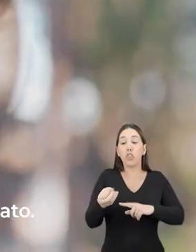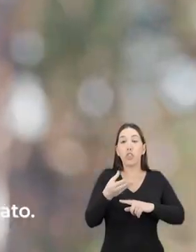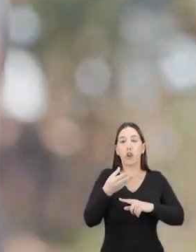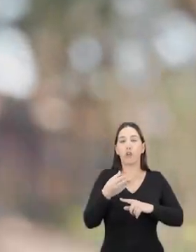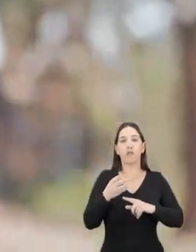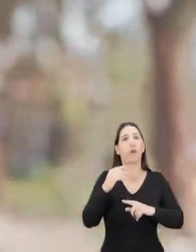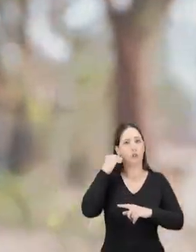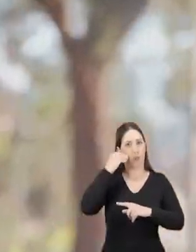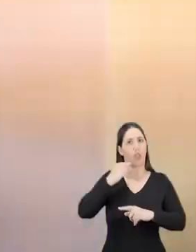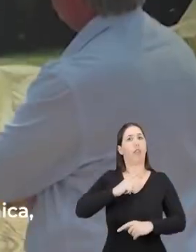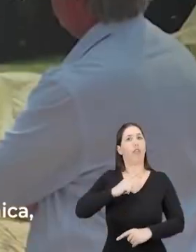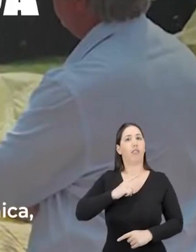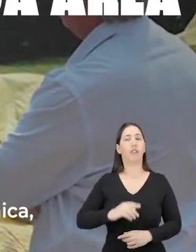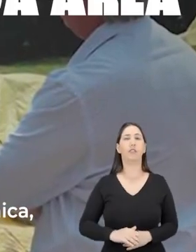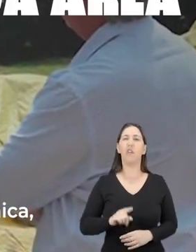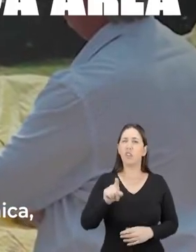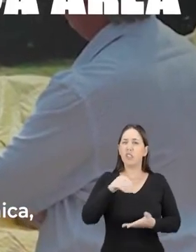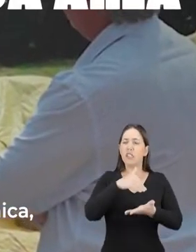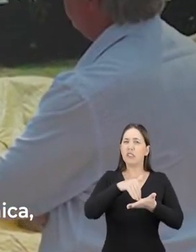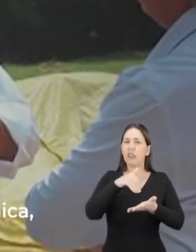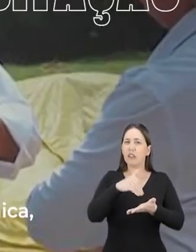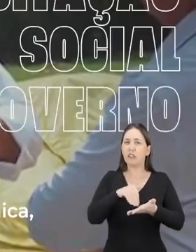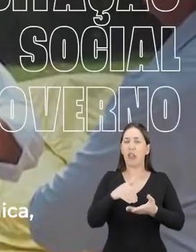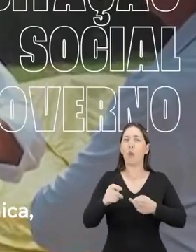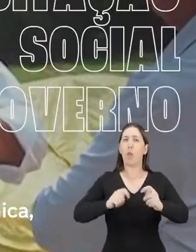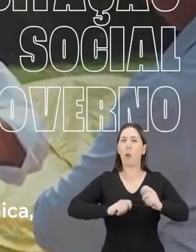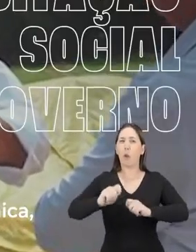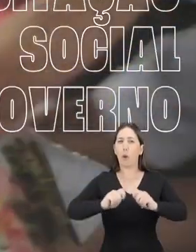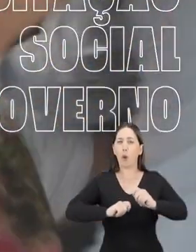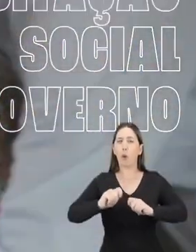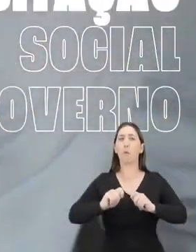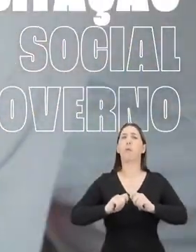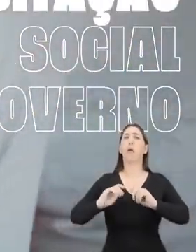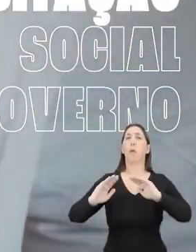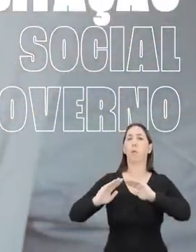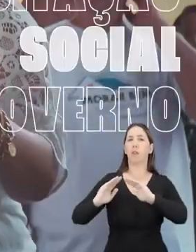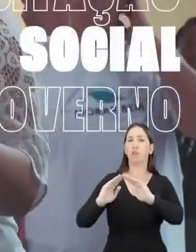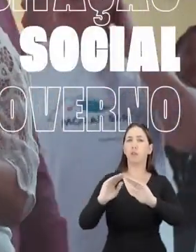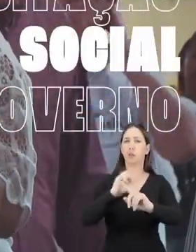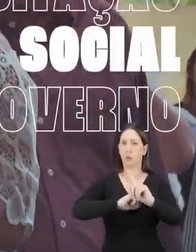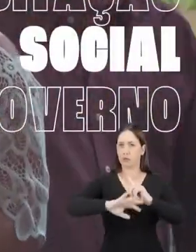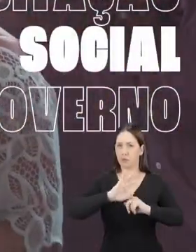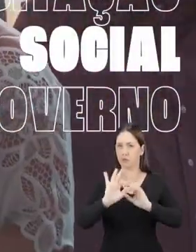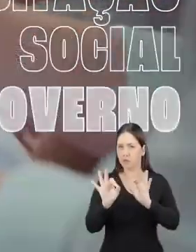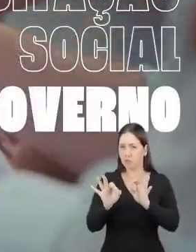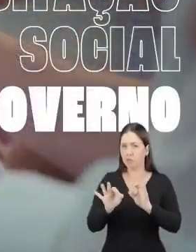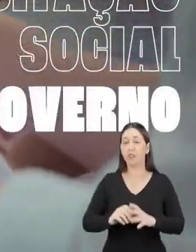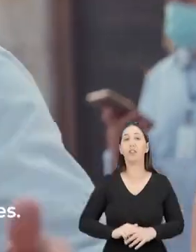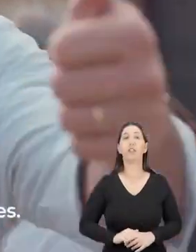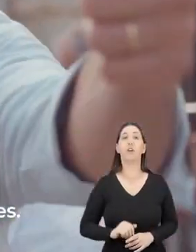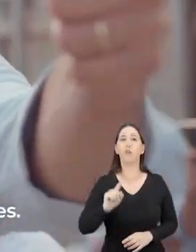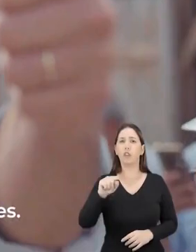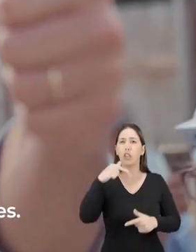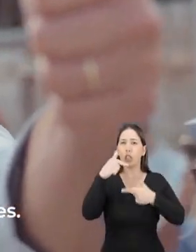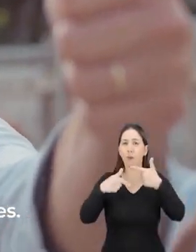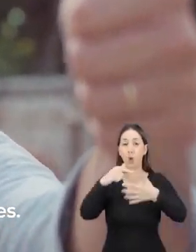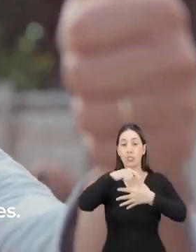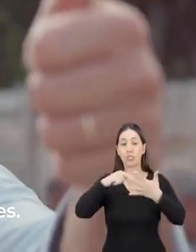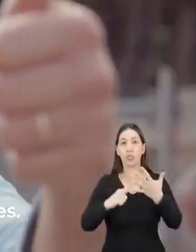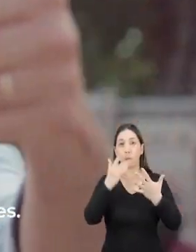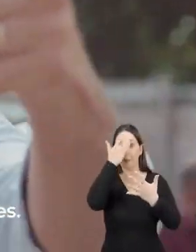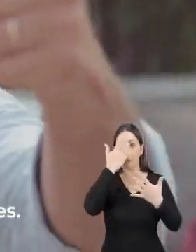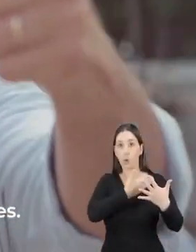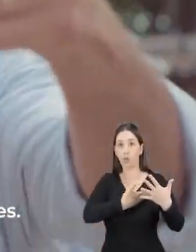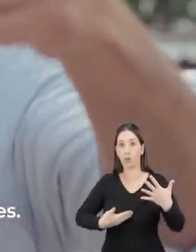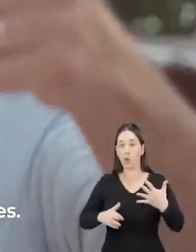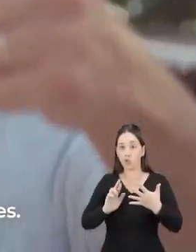sou um novato. Estou vendo aqui que você já foi secretário de Estado da área econômica, de habitação, da área social e de governo. E já trabalhou com